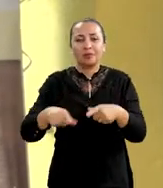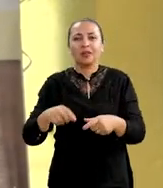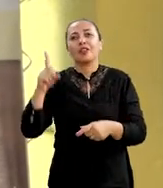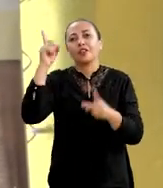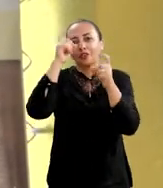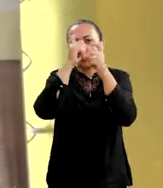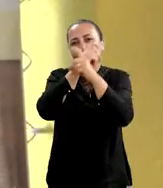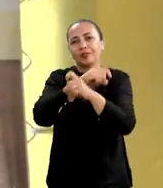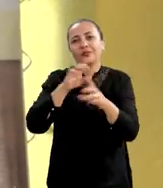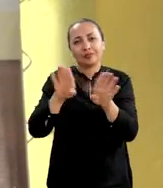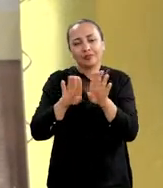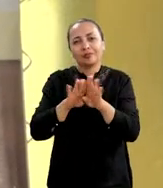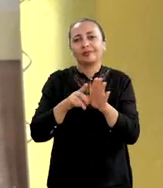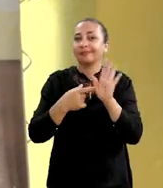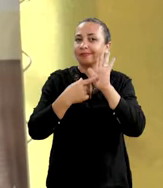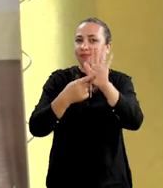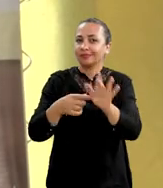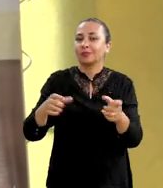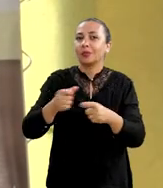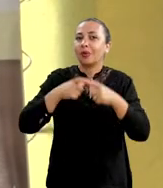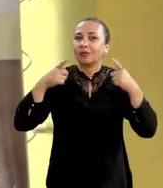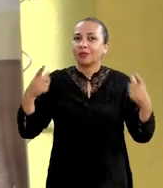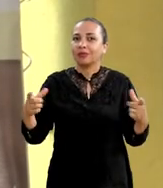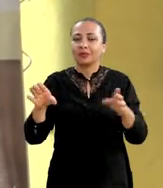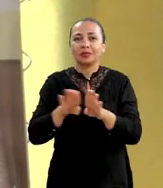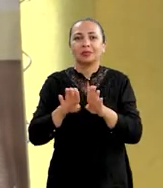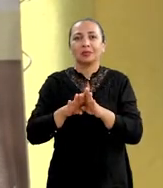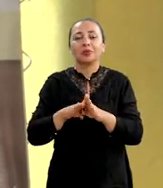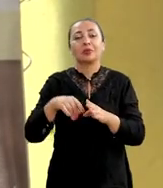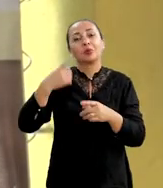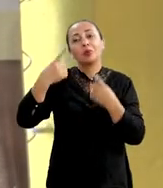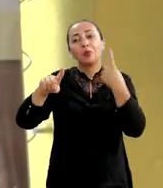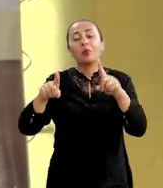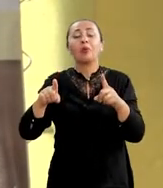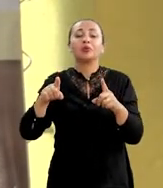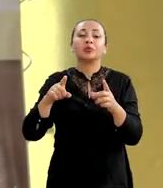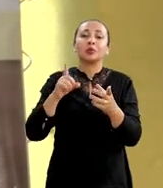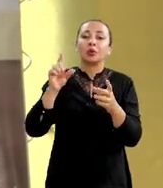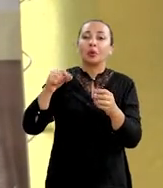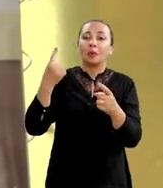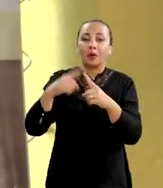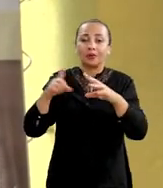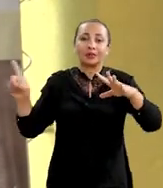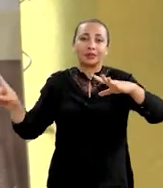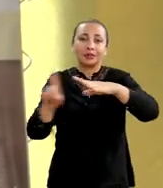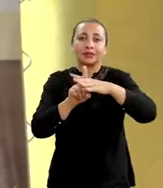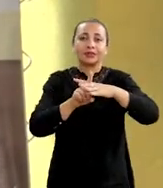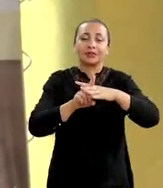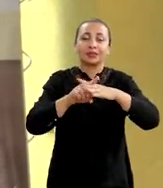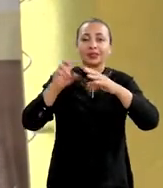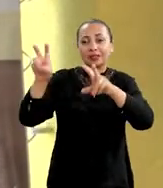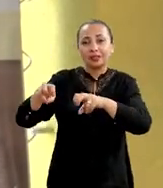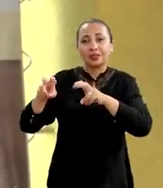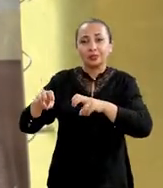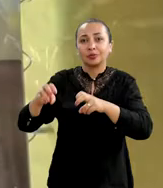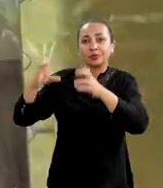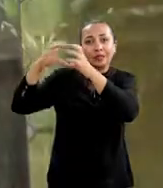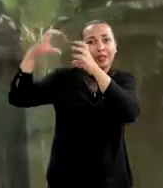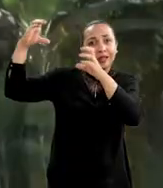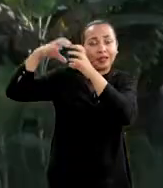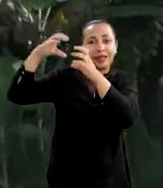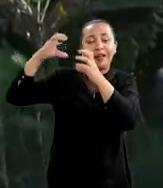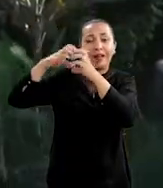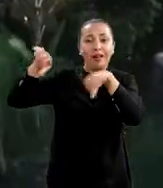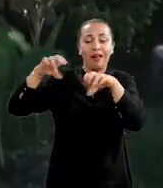é completamente difícil. E ela também se mostra um grande potencial como renda alternativa, porque nós estamos inseridos numa região de cacau